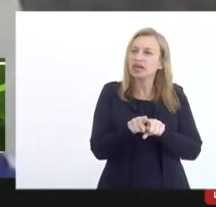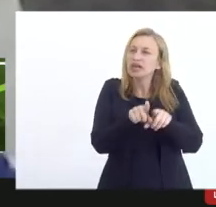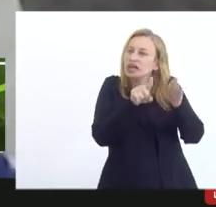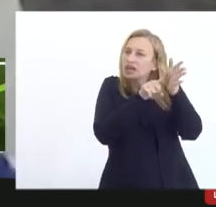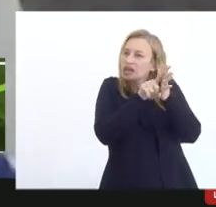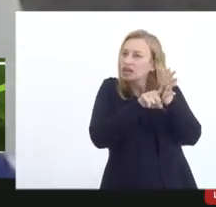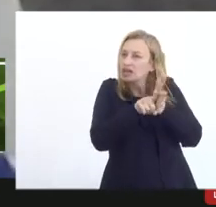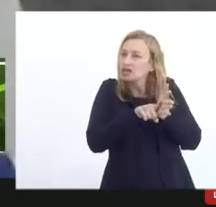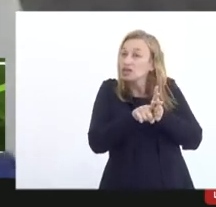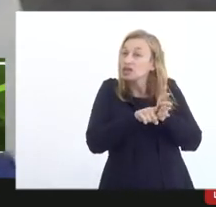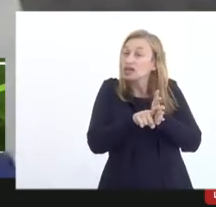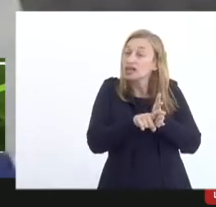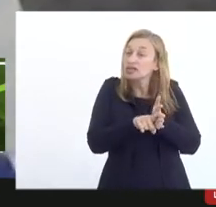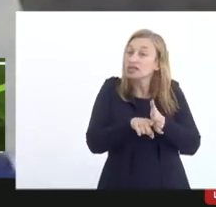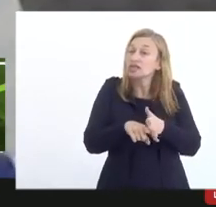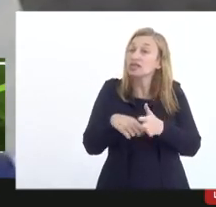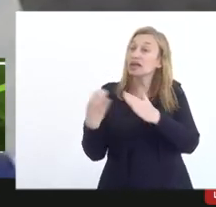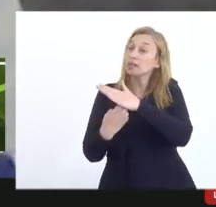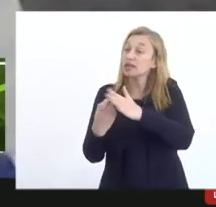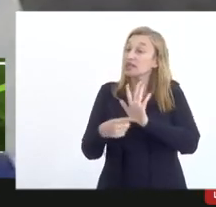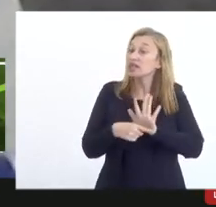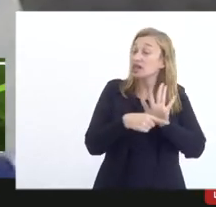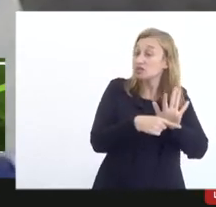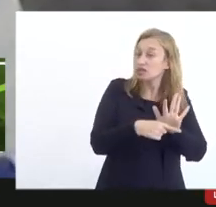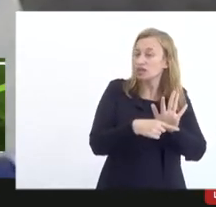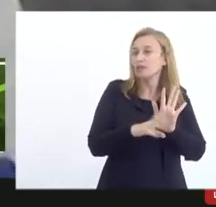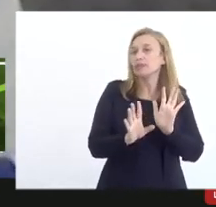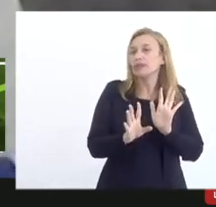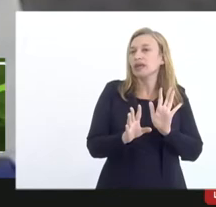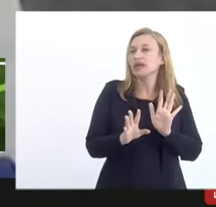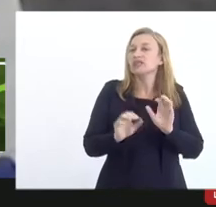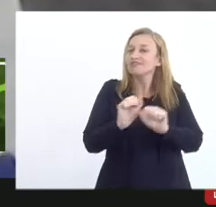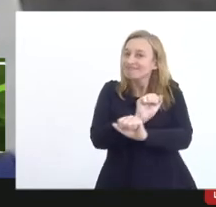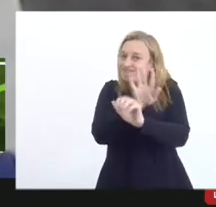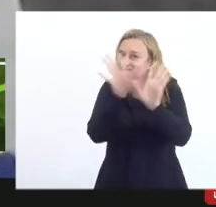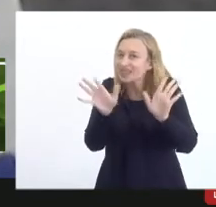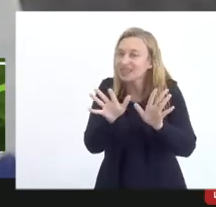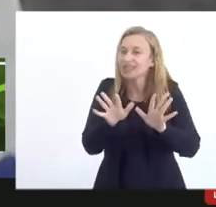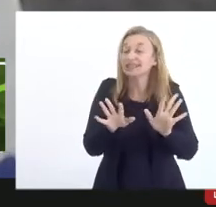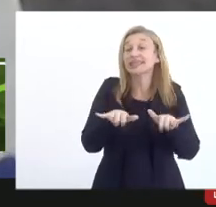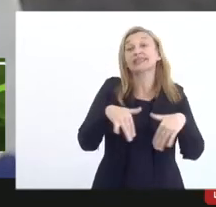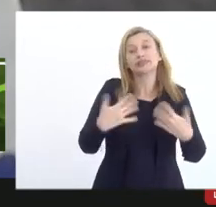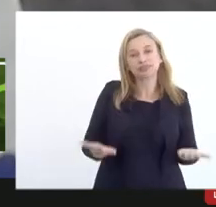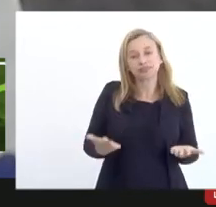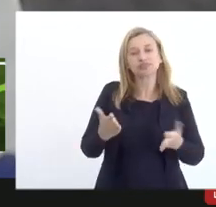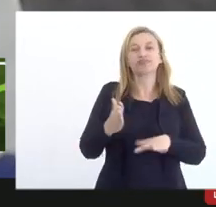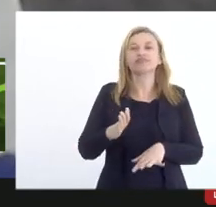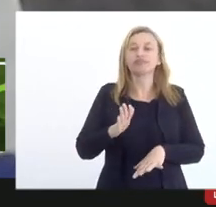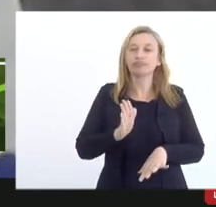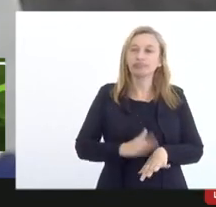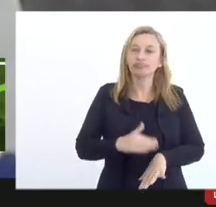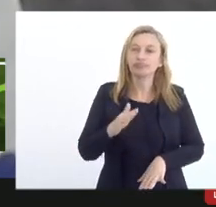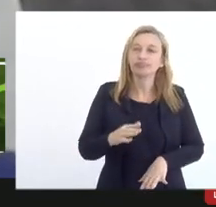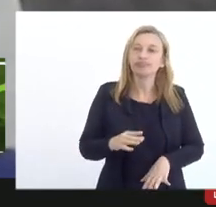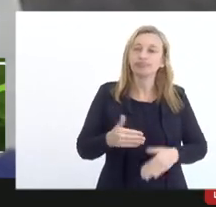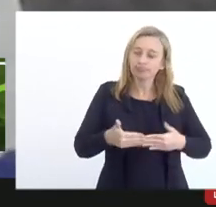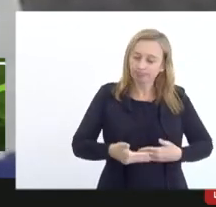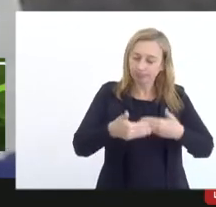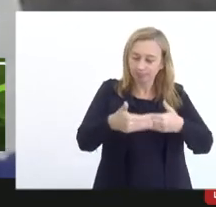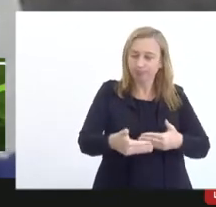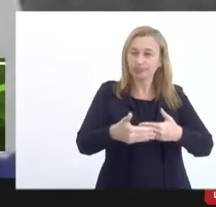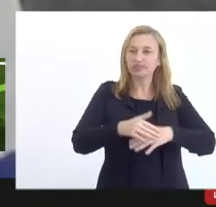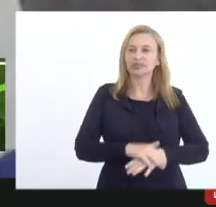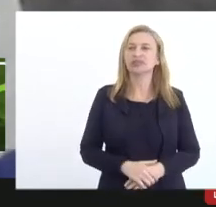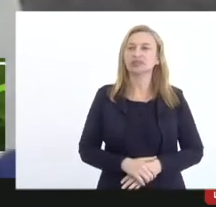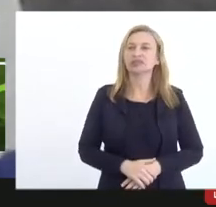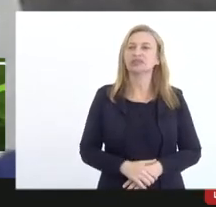do seu prestador de serviço que ajudaria nessa questão da transparência então já seria mais um passo para